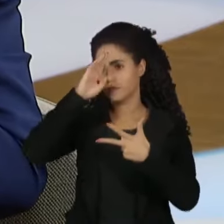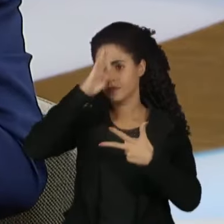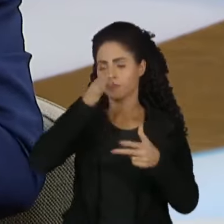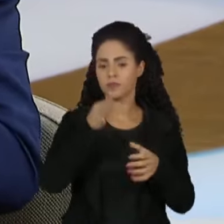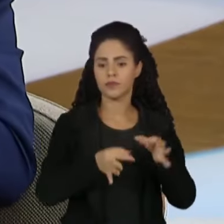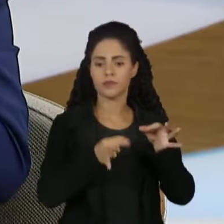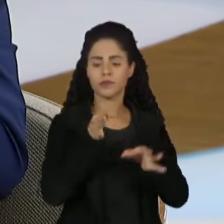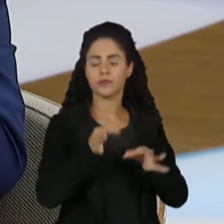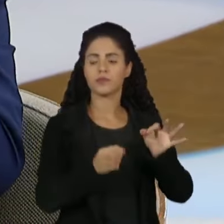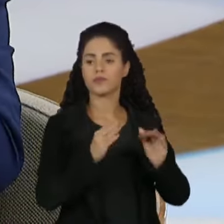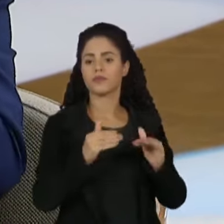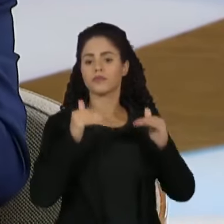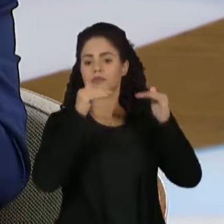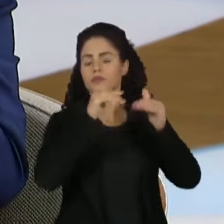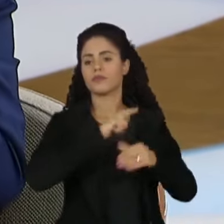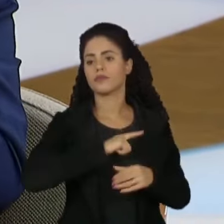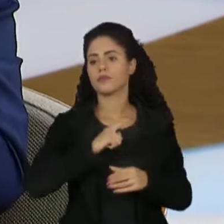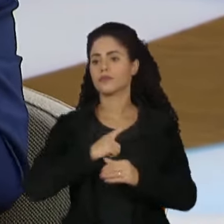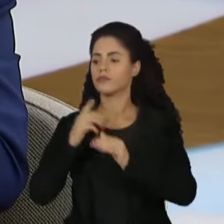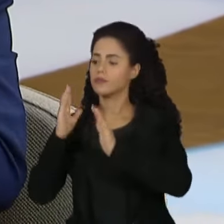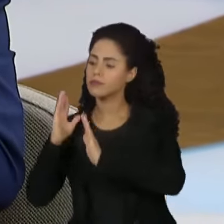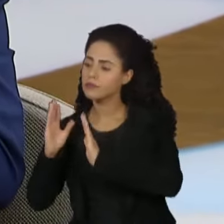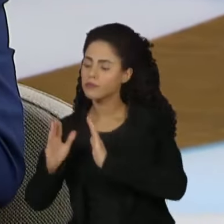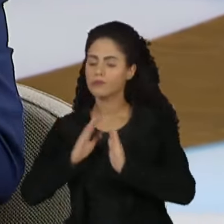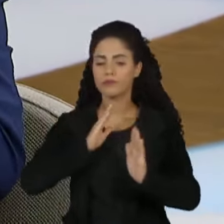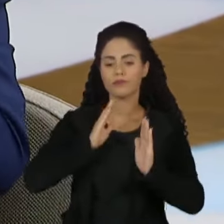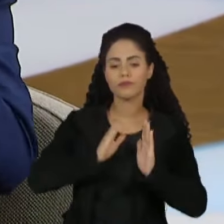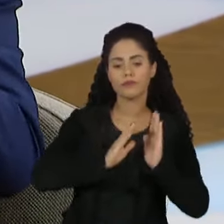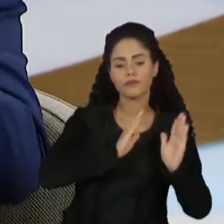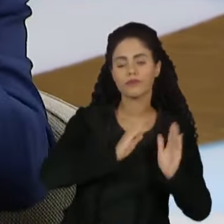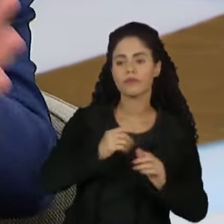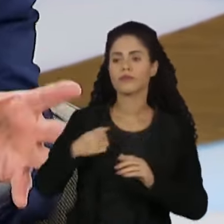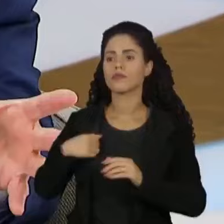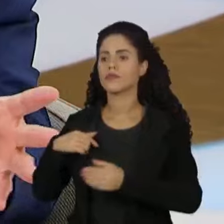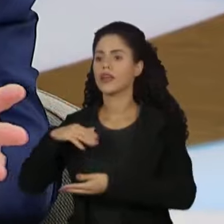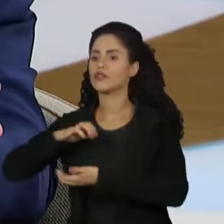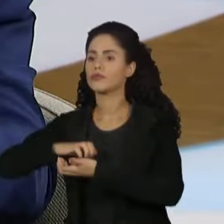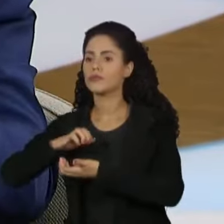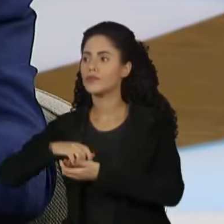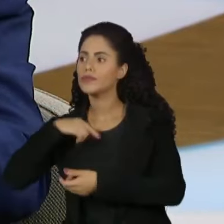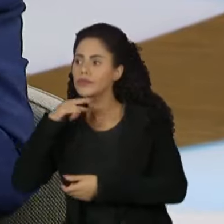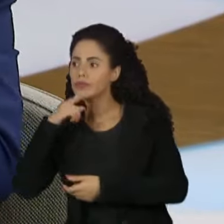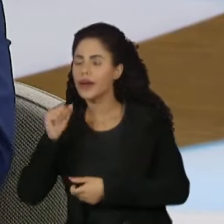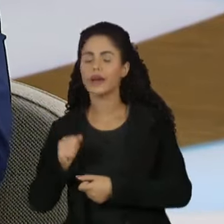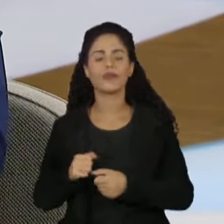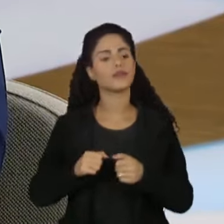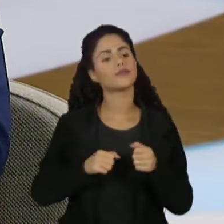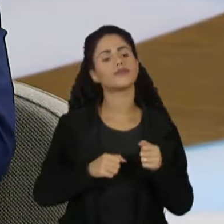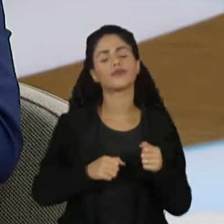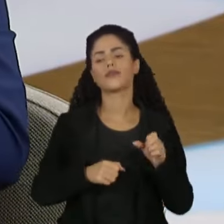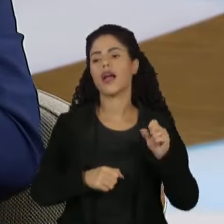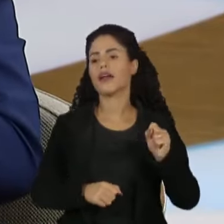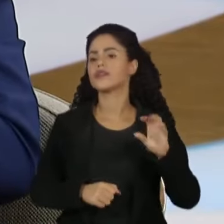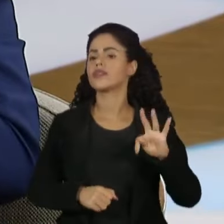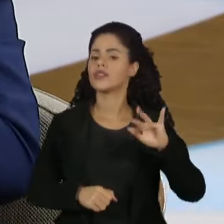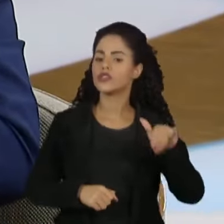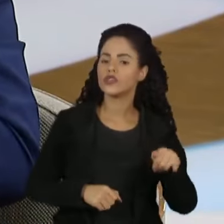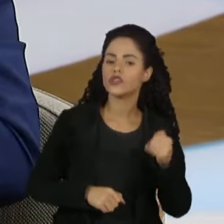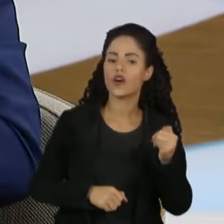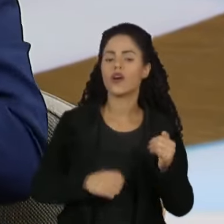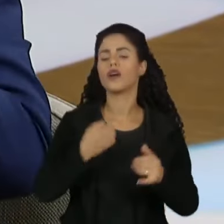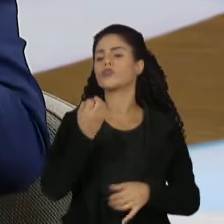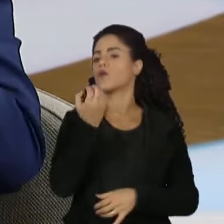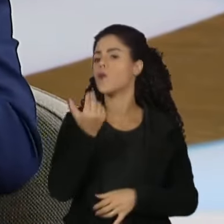judiciário. Agora, são momentos, quer dizer, não pode ir para o Supremo, mas vai para o STJ, vai para outras